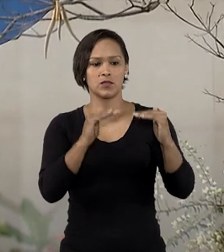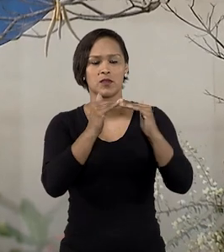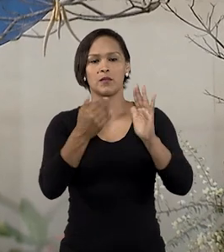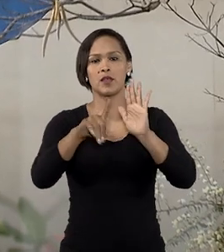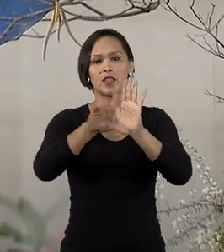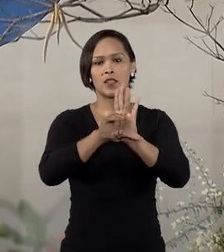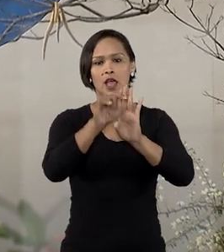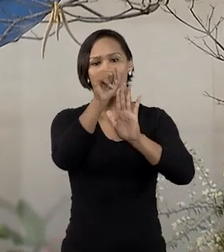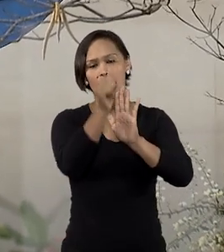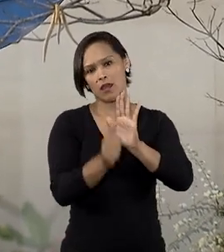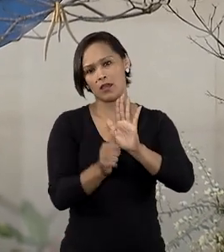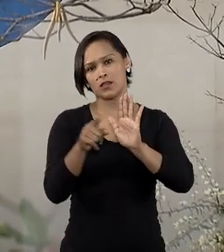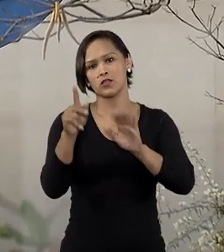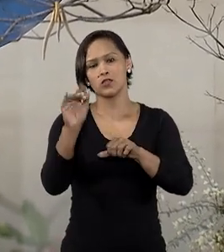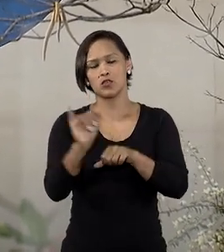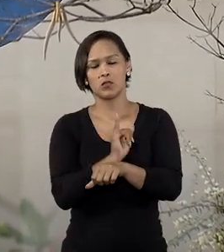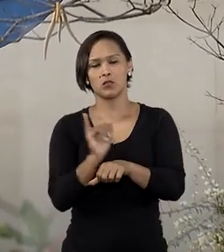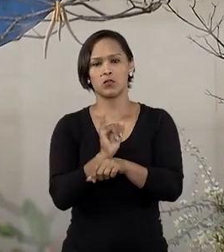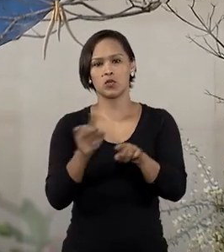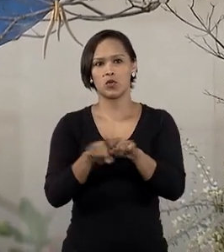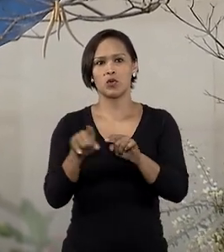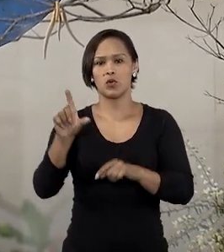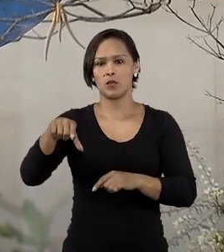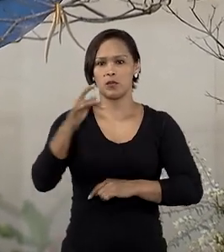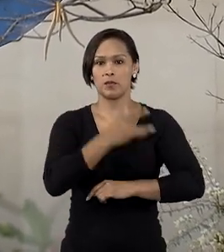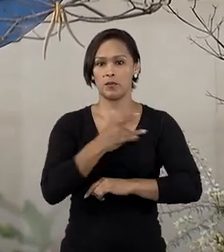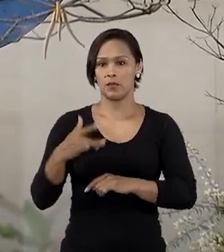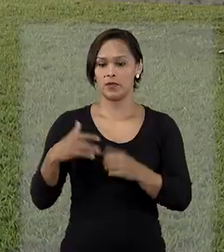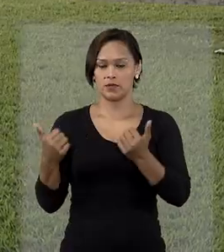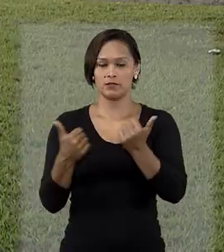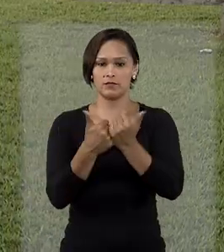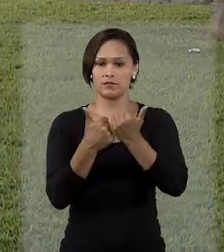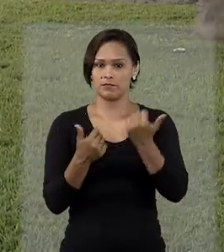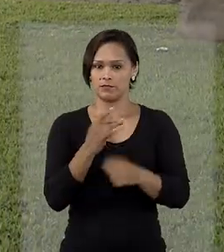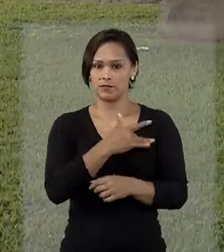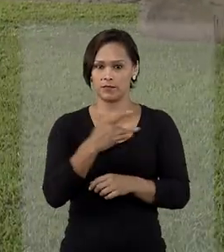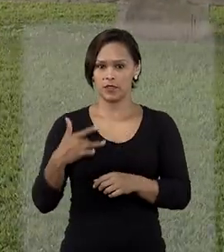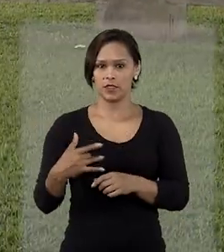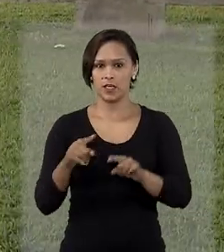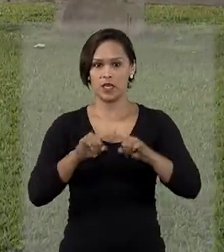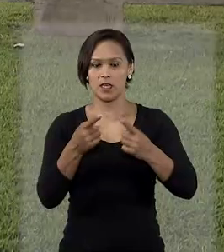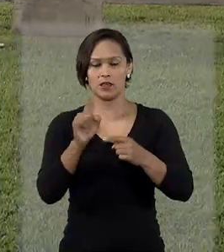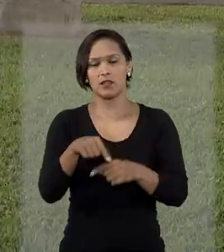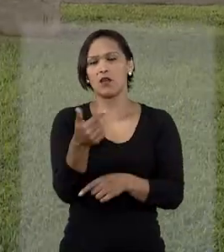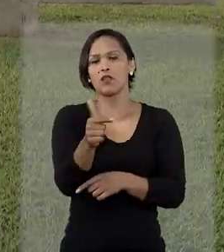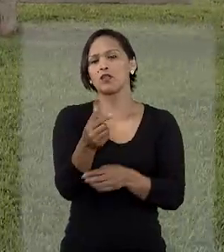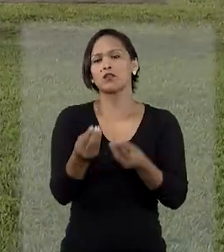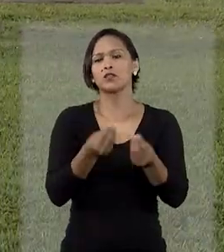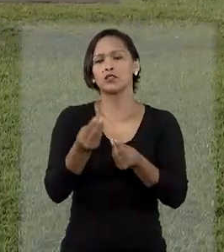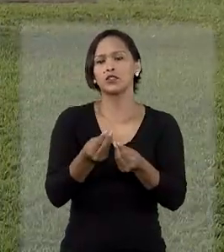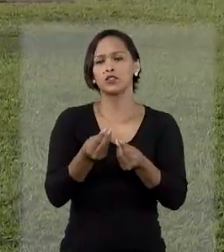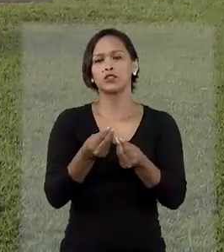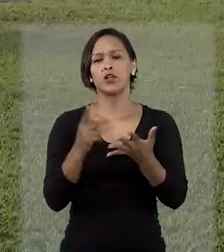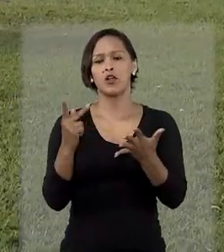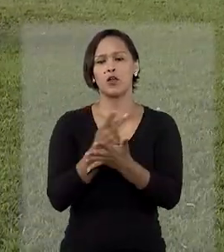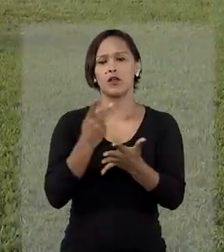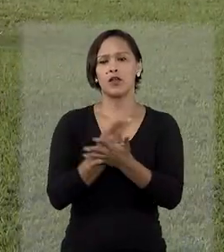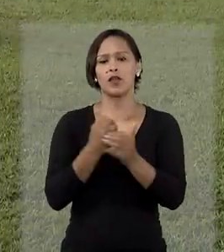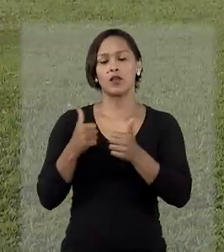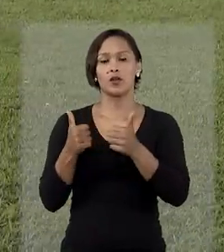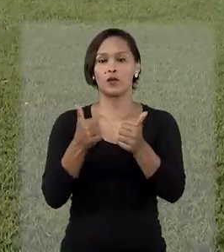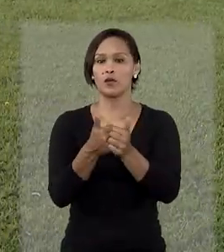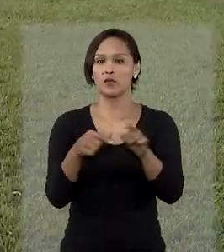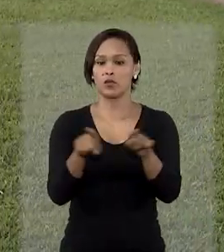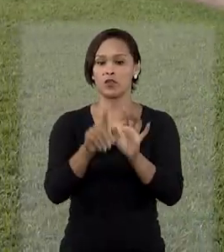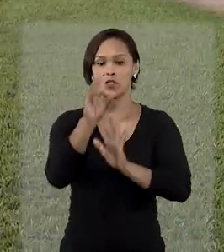dispõe sobre os planos e seguros privados de assistência à saúde e, por isso, não haveria ilicitude na conduta nem direito